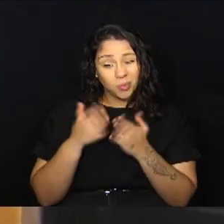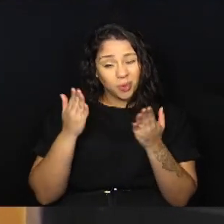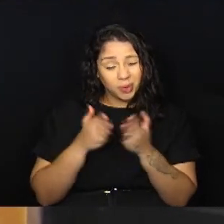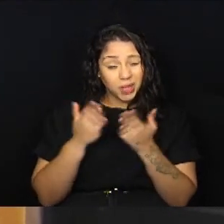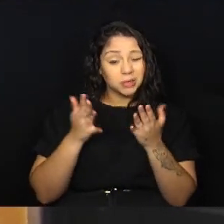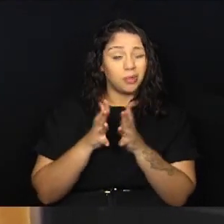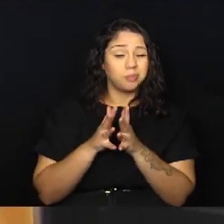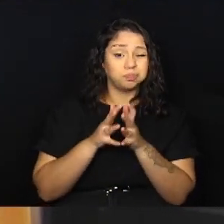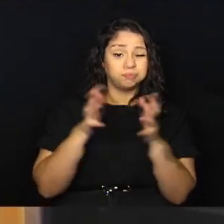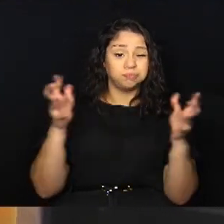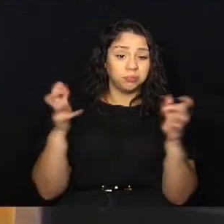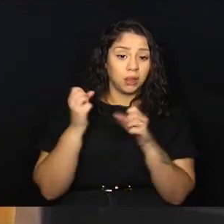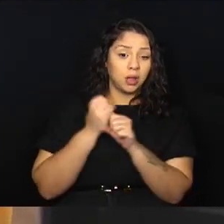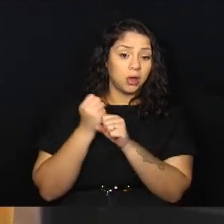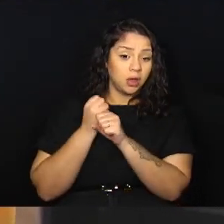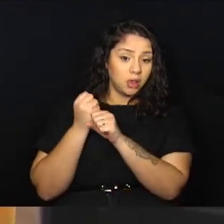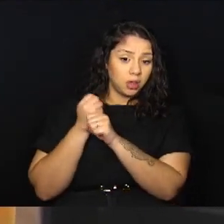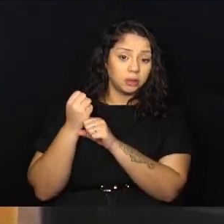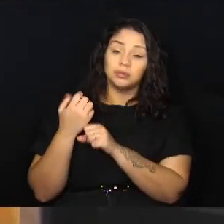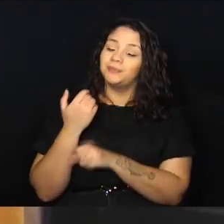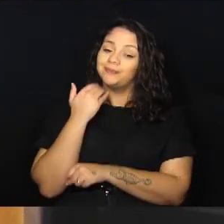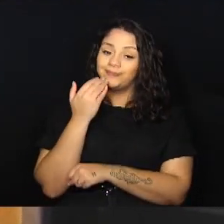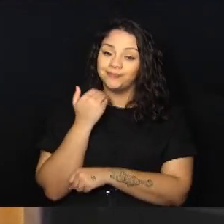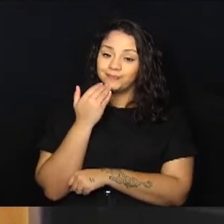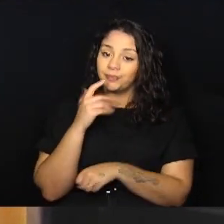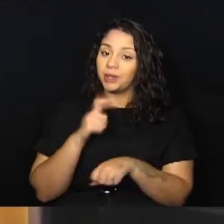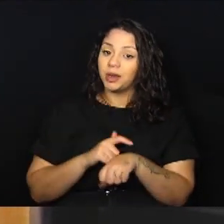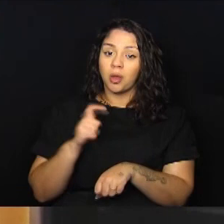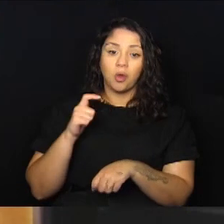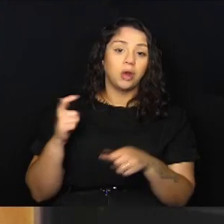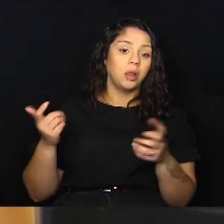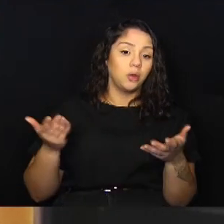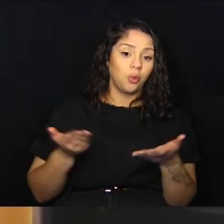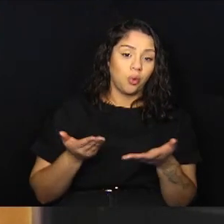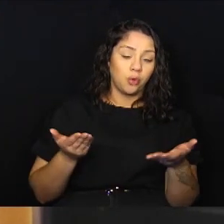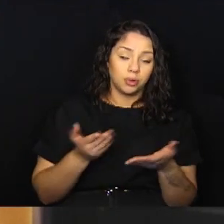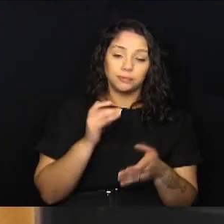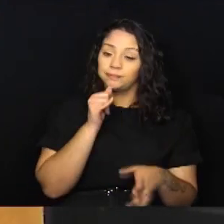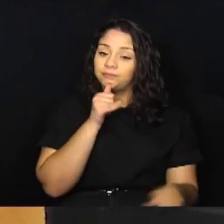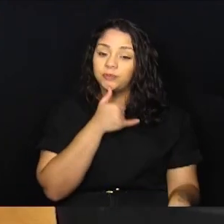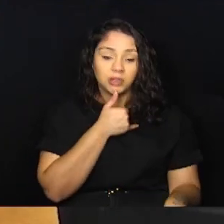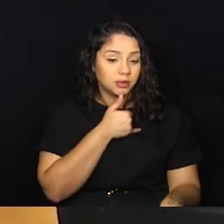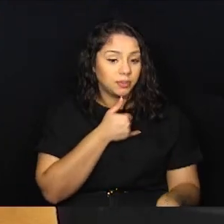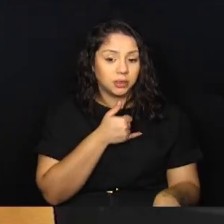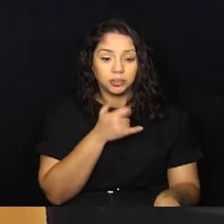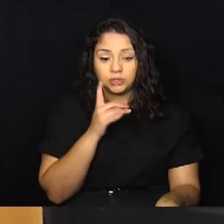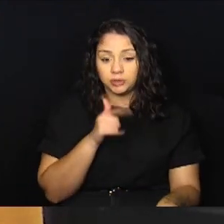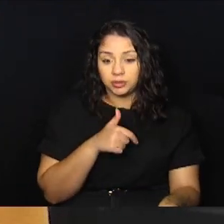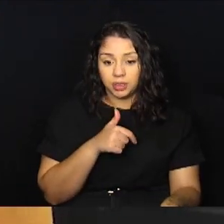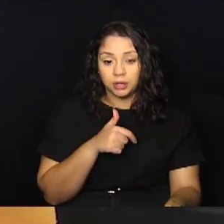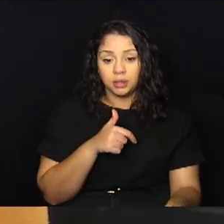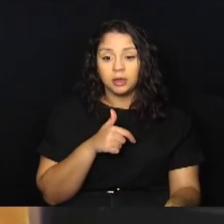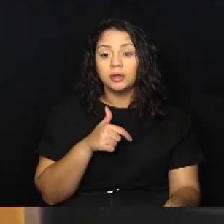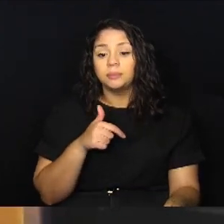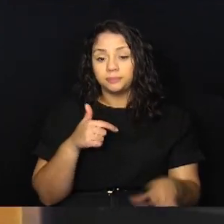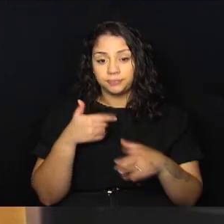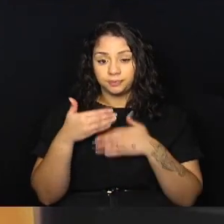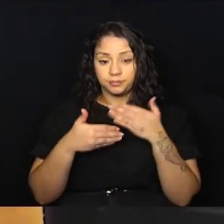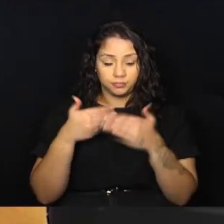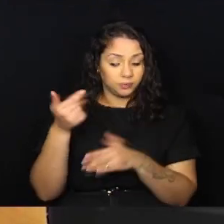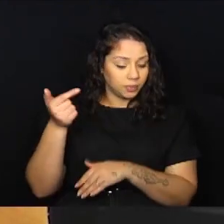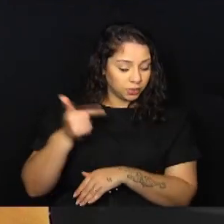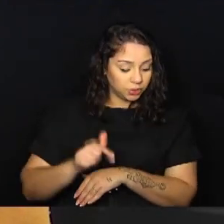que a extrema pobreza cresceu no nosso município nos últimos anos e não dá para na hora desse momento, que é a hora infelizmente da